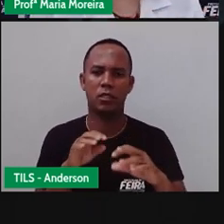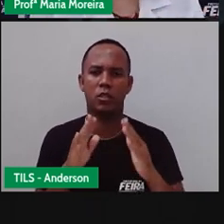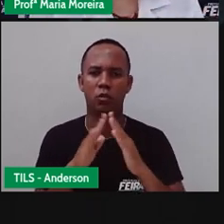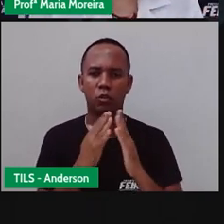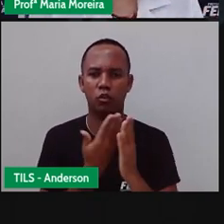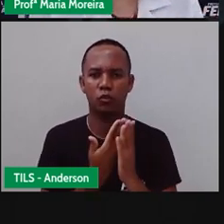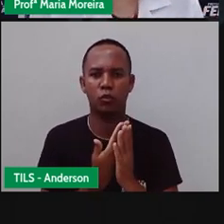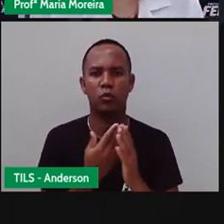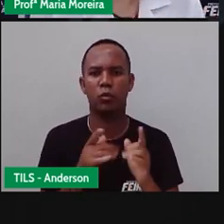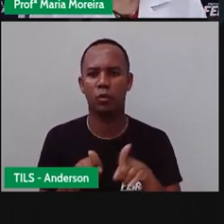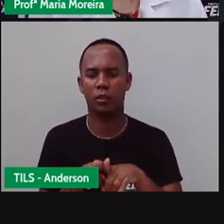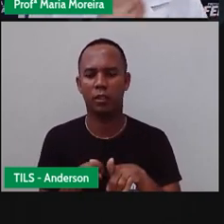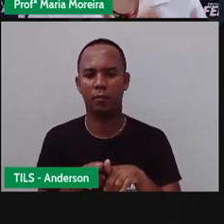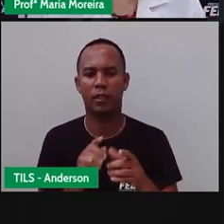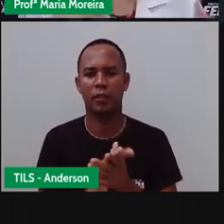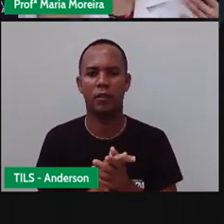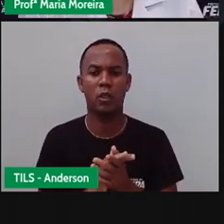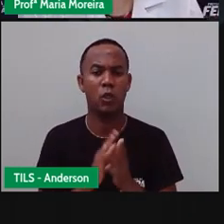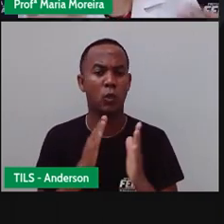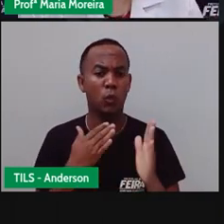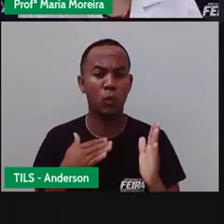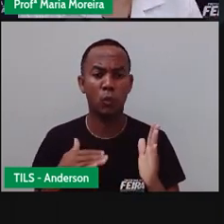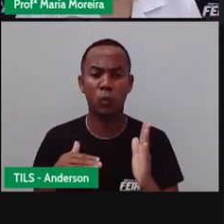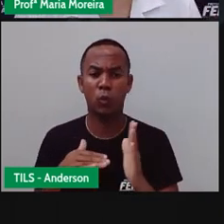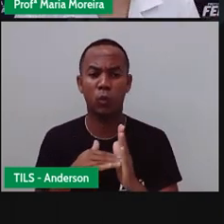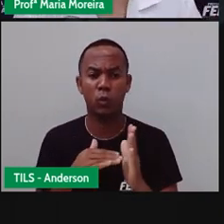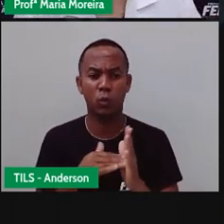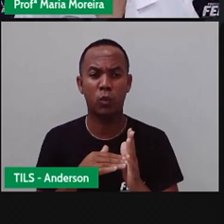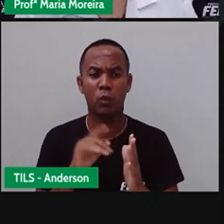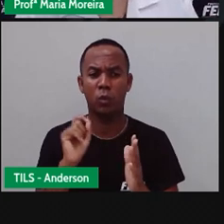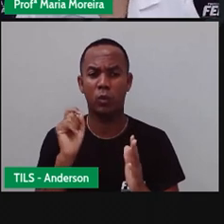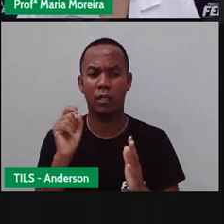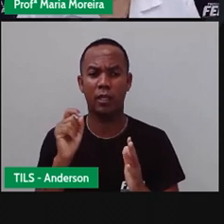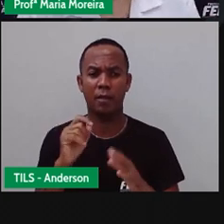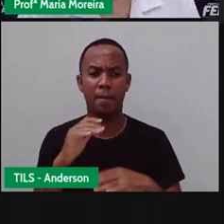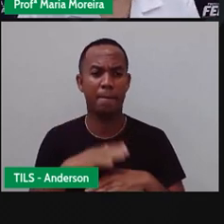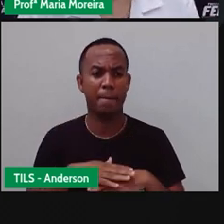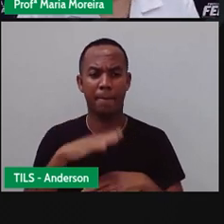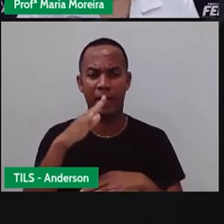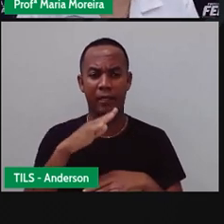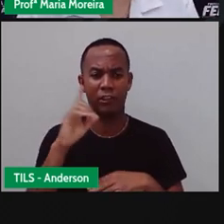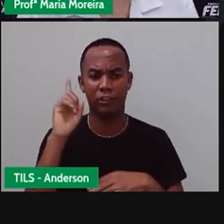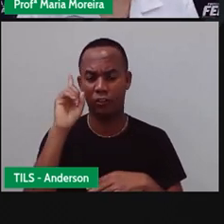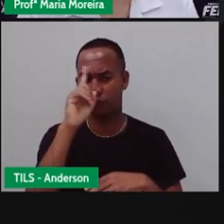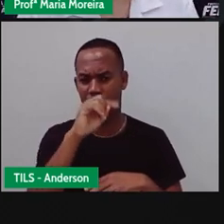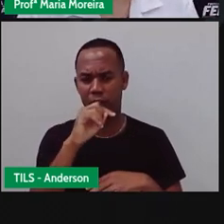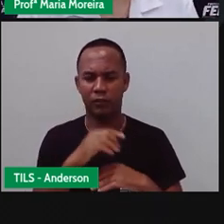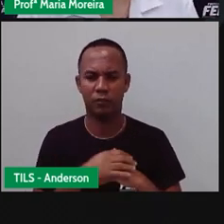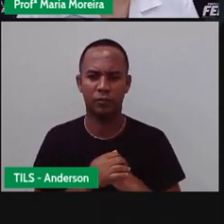rural, que não deveria ser, tudo isso é um pouco o quê? Mais difícil, tá?